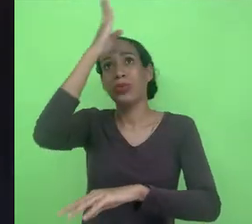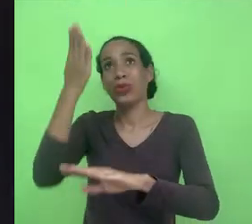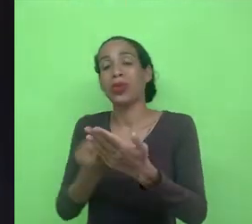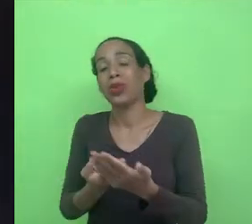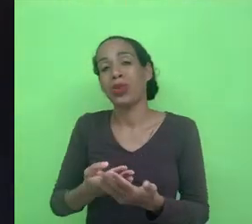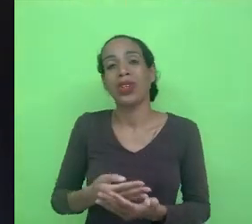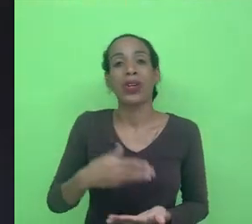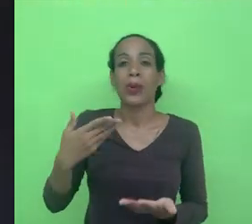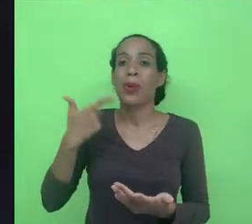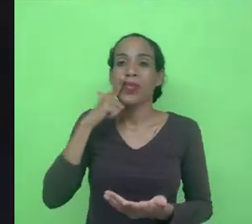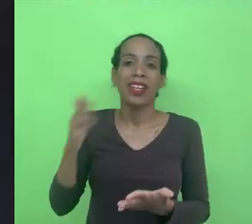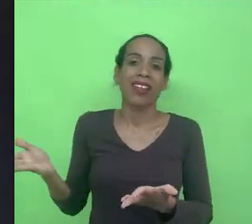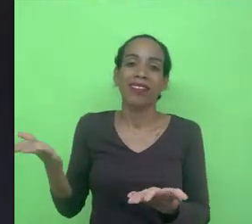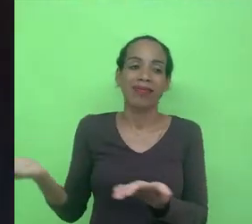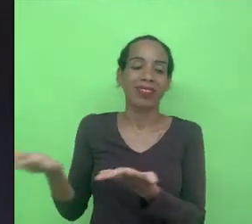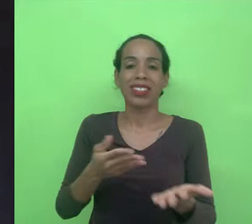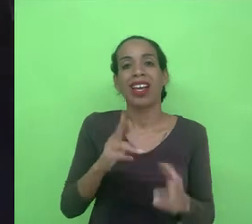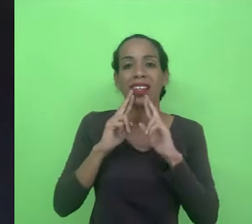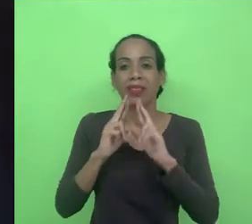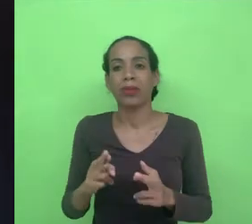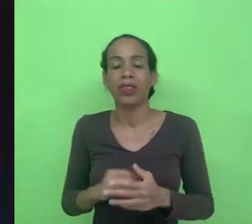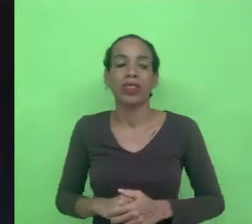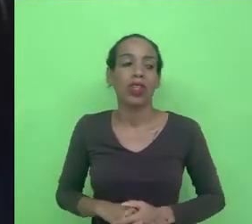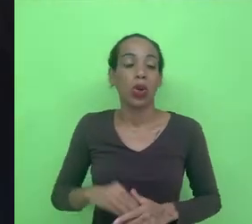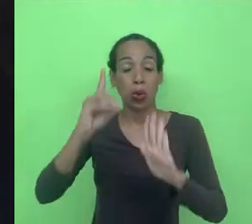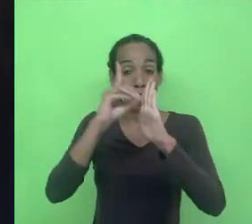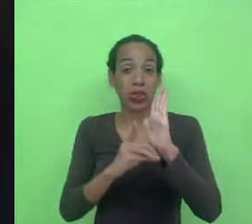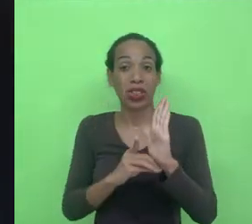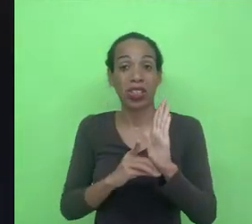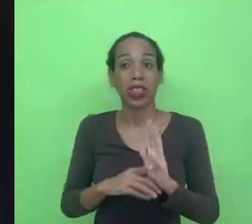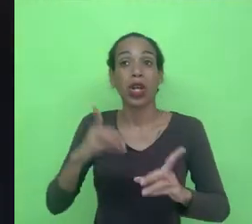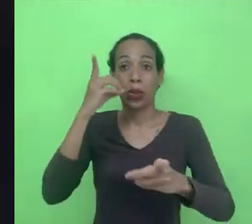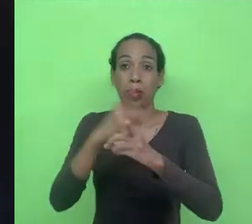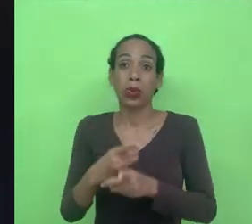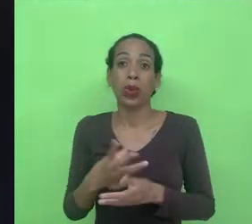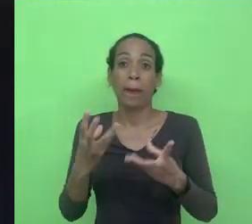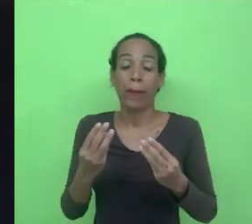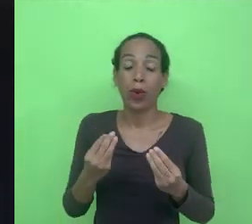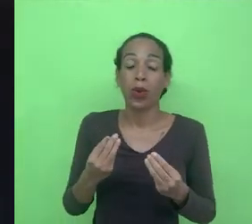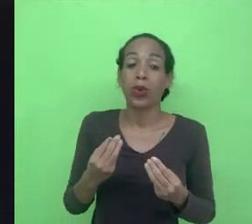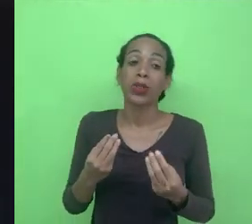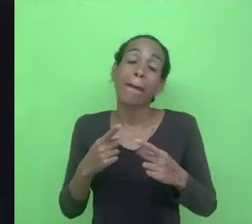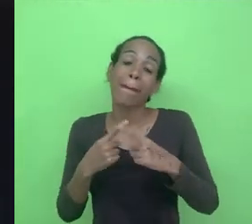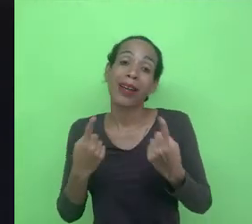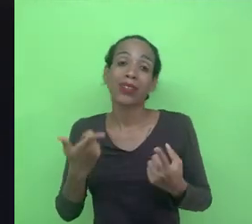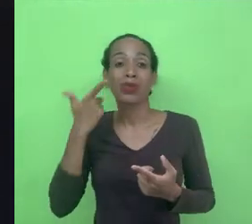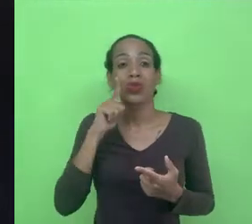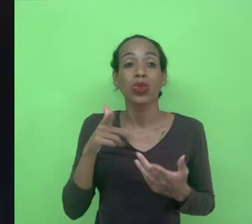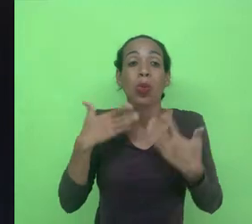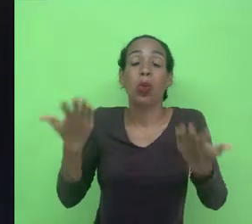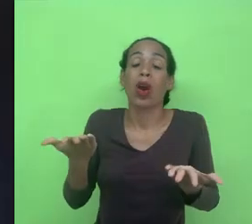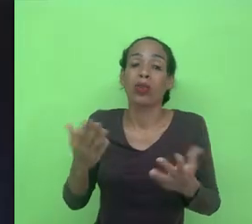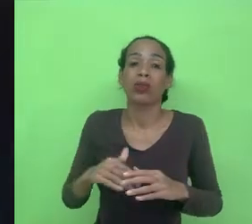trazer uma resposta eu acho que o direito está encontrando muitos limites mas eu não consigo definir quais são esses